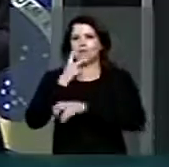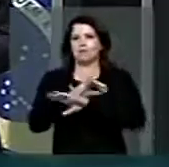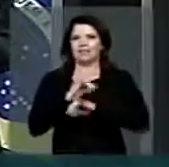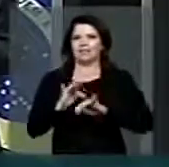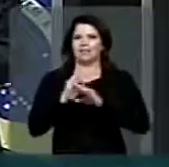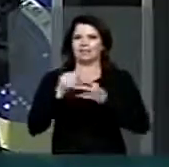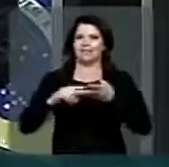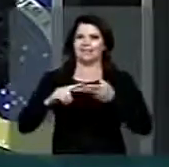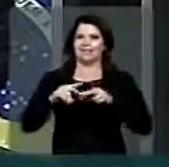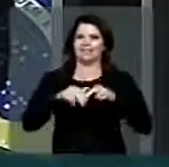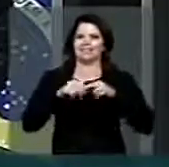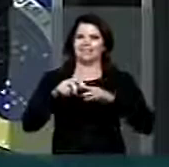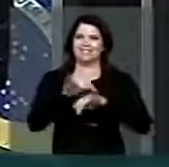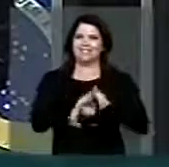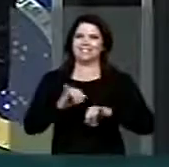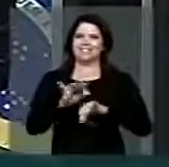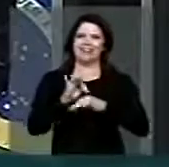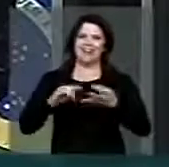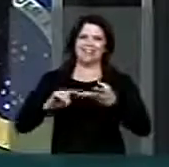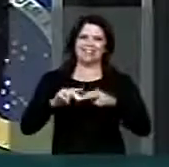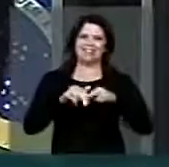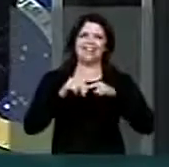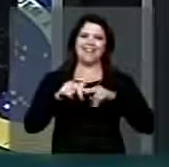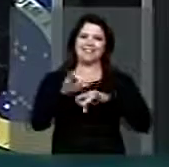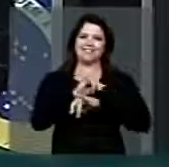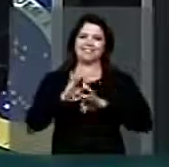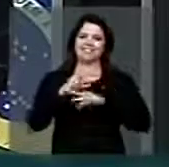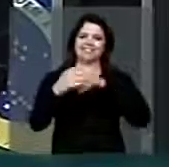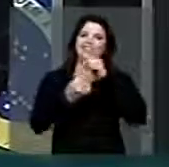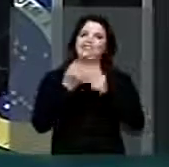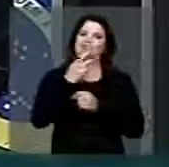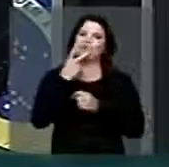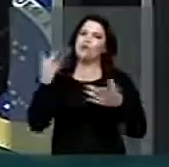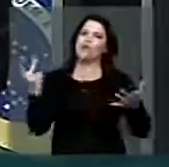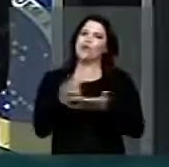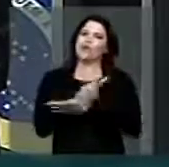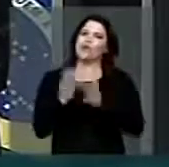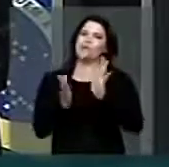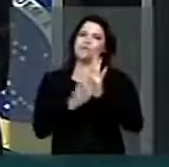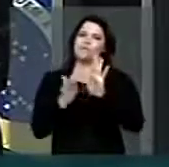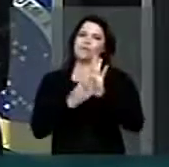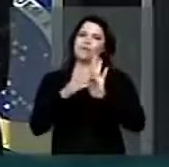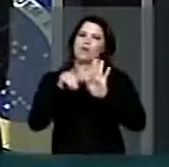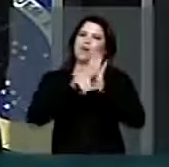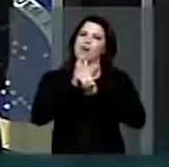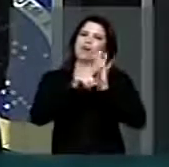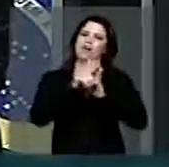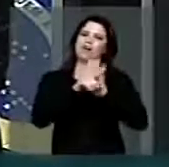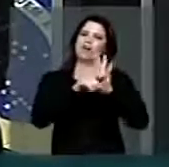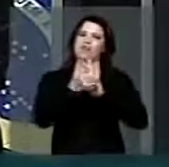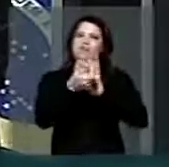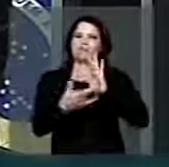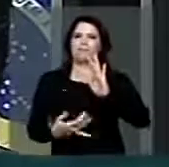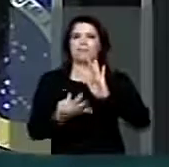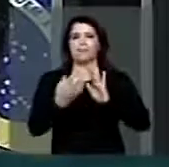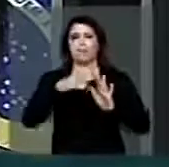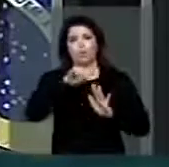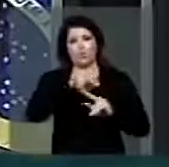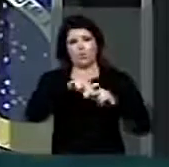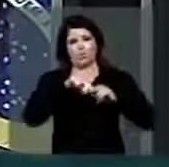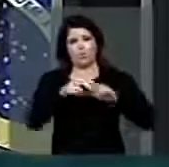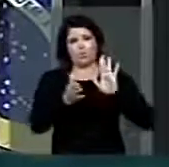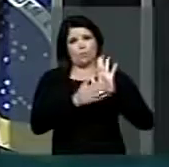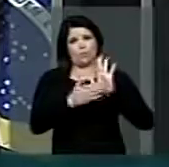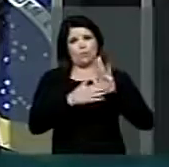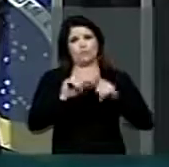tanto na legislação atual quanto na proposta que está em apreciação na mesa. Portanto, a proposta